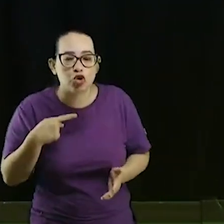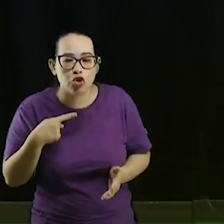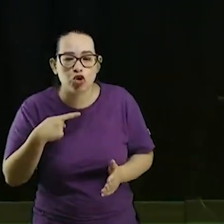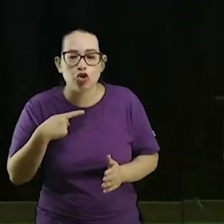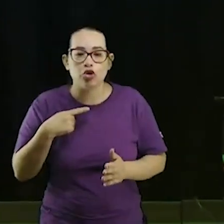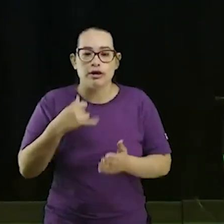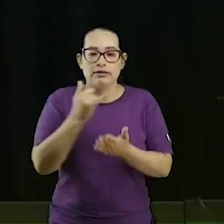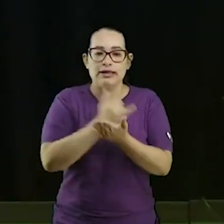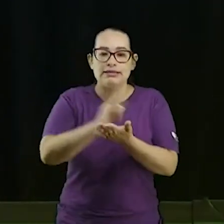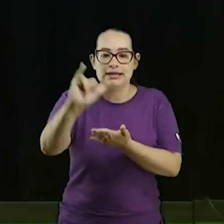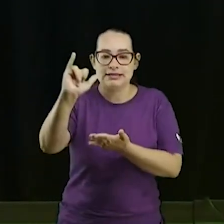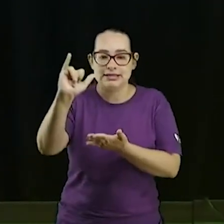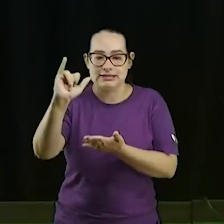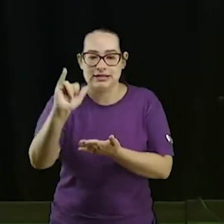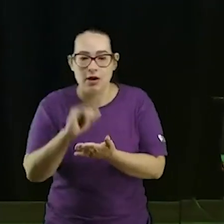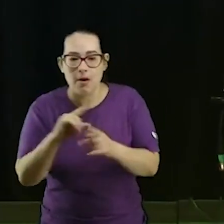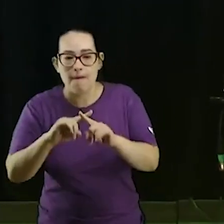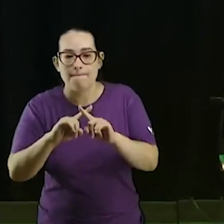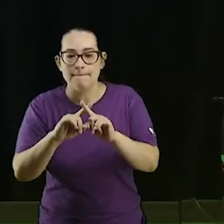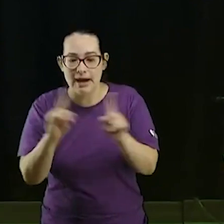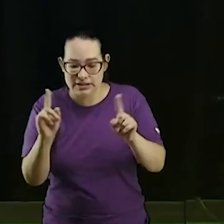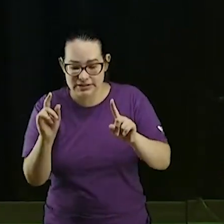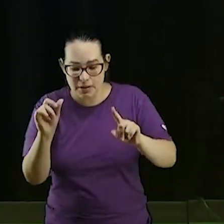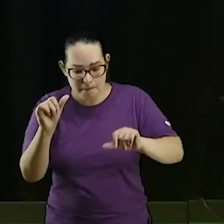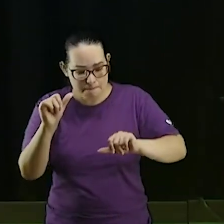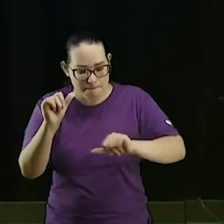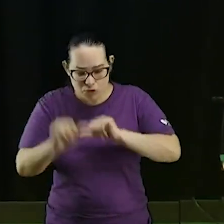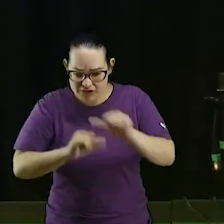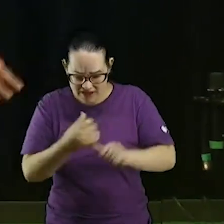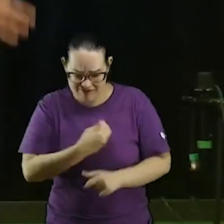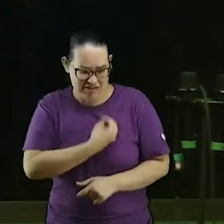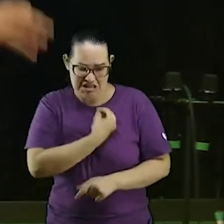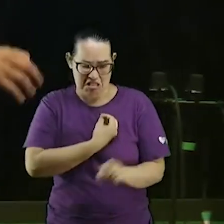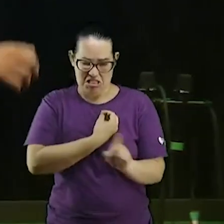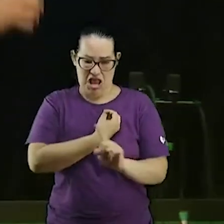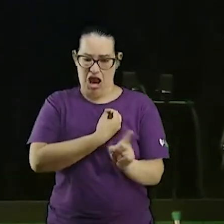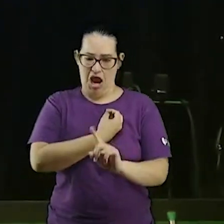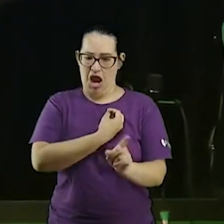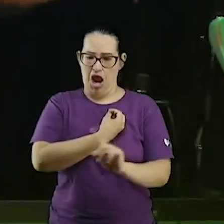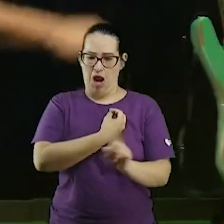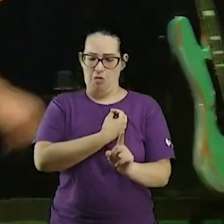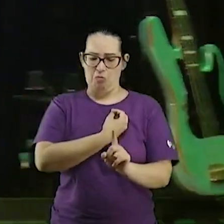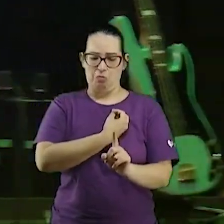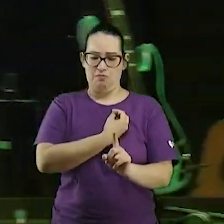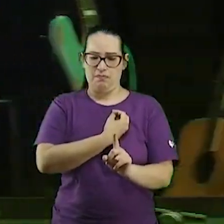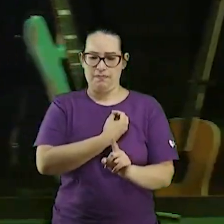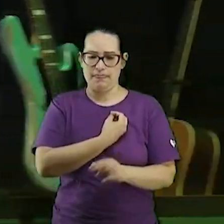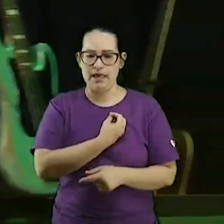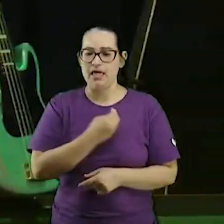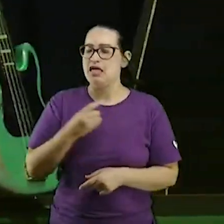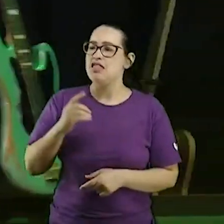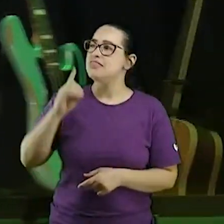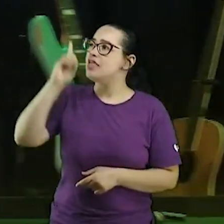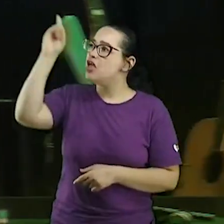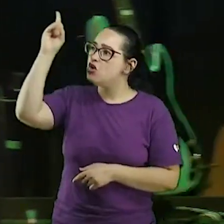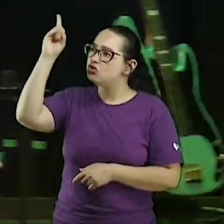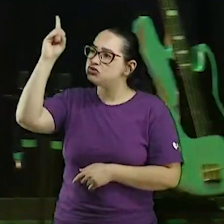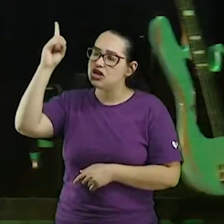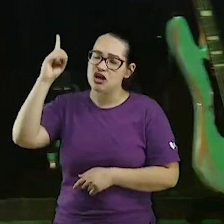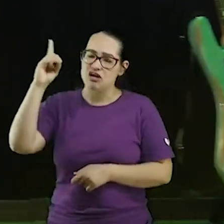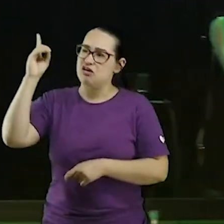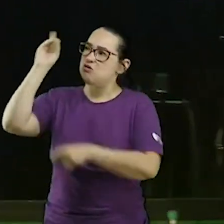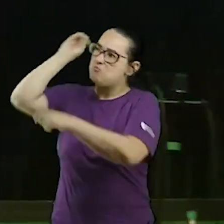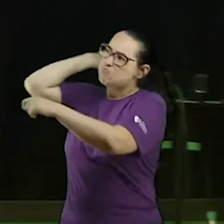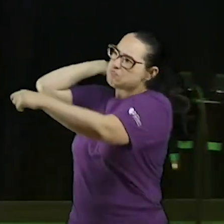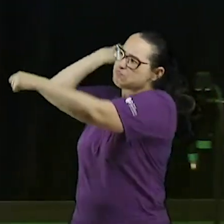mas nunca mude a sua vida. Não deixe a Deus transformar a sua vida. Olha, seja crente